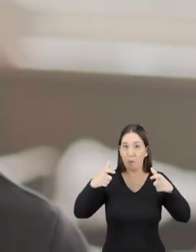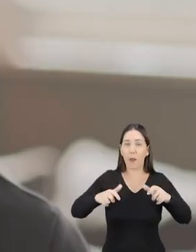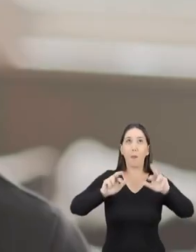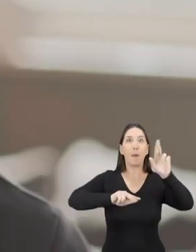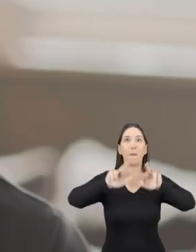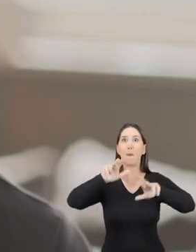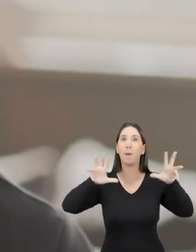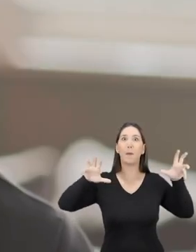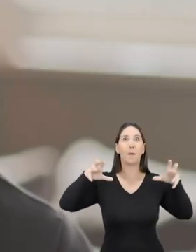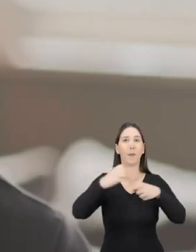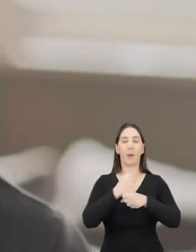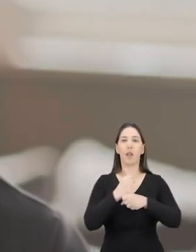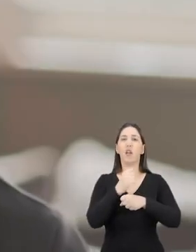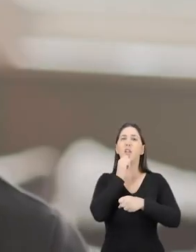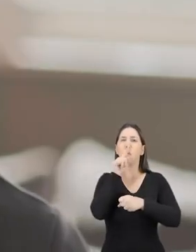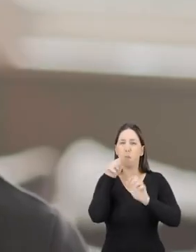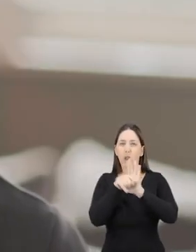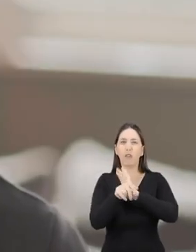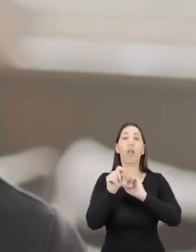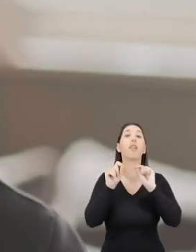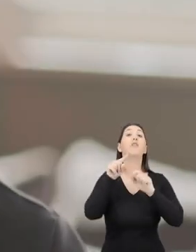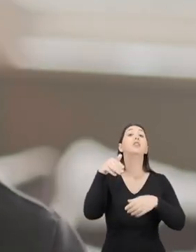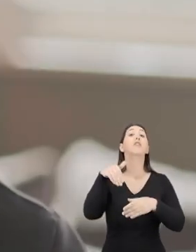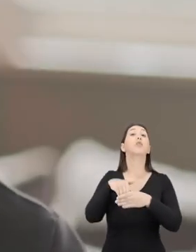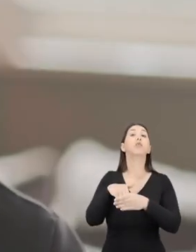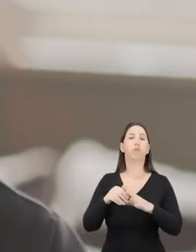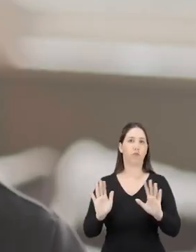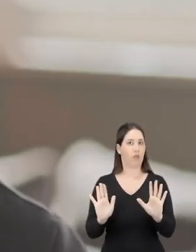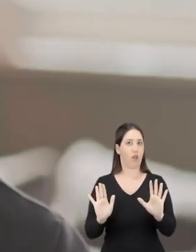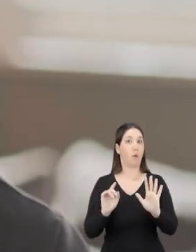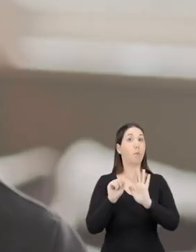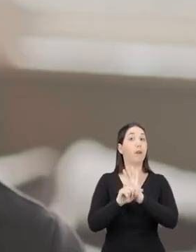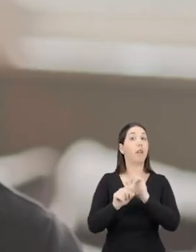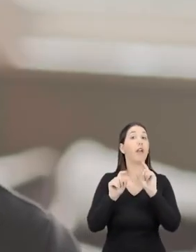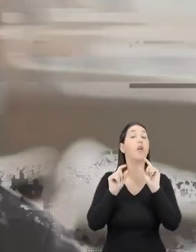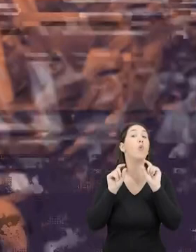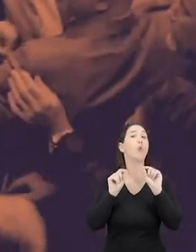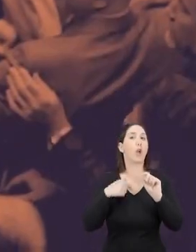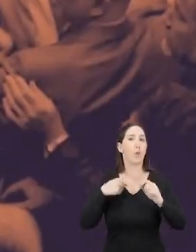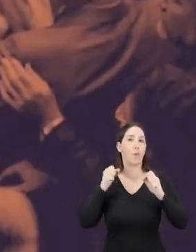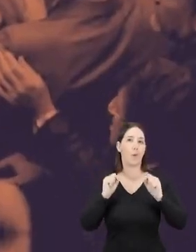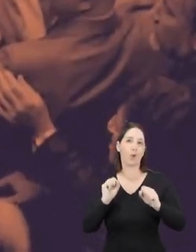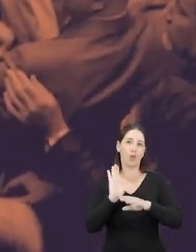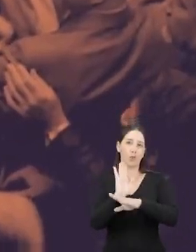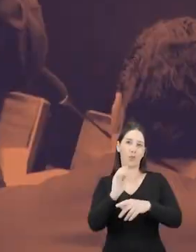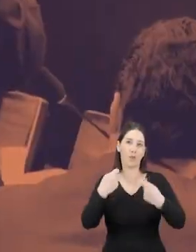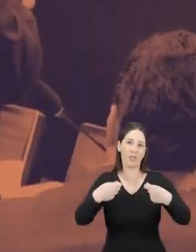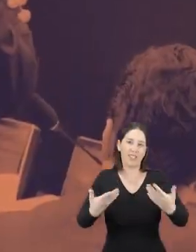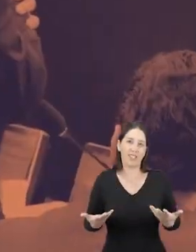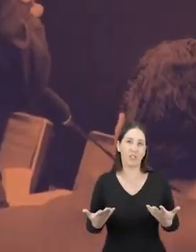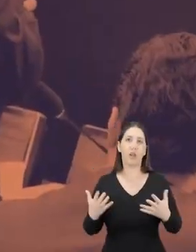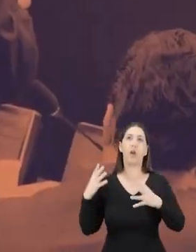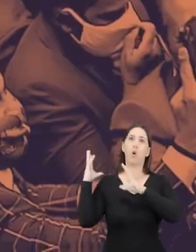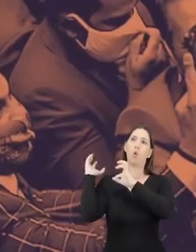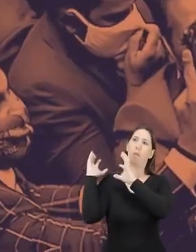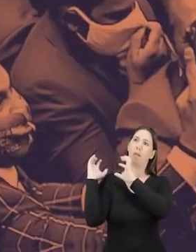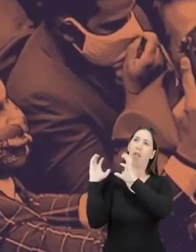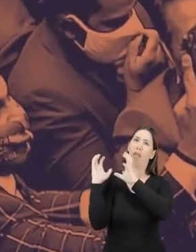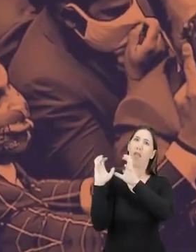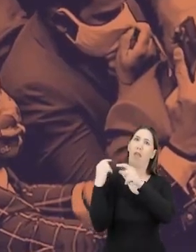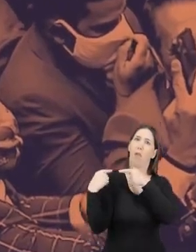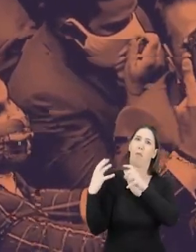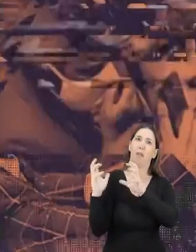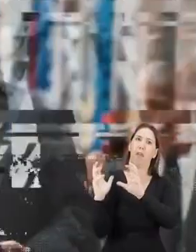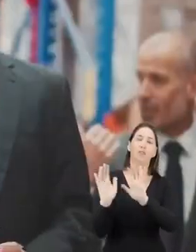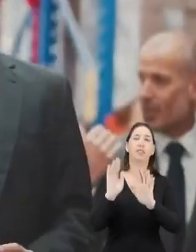somam. A gente não pergunta em quem você votou, pergunta o que você está precisando, como a gente pode te ajudar. Olha, em tempos de tanta briga política,